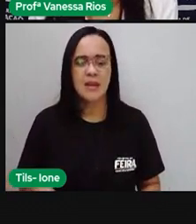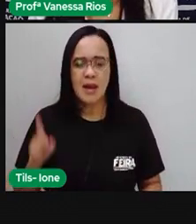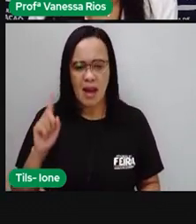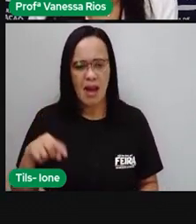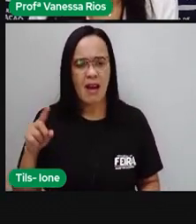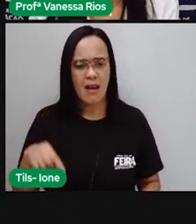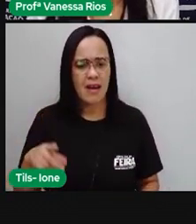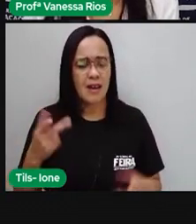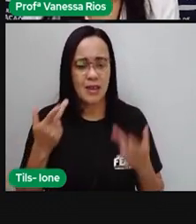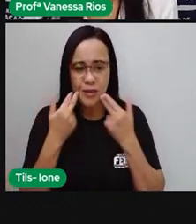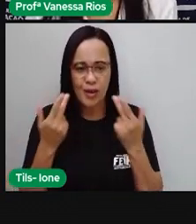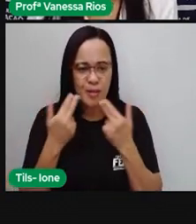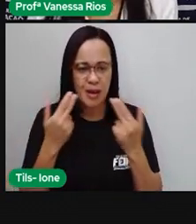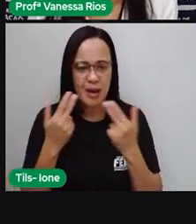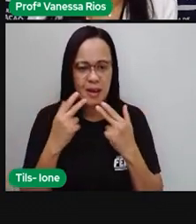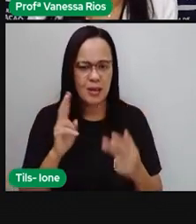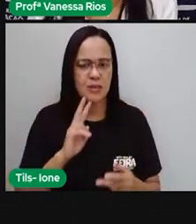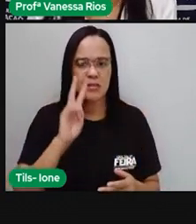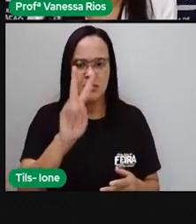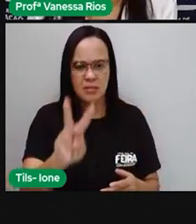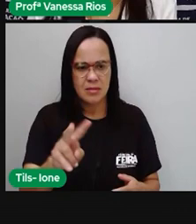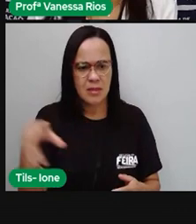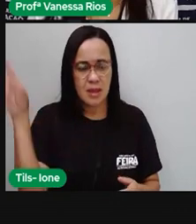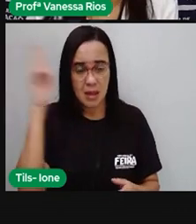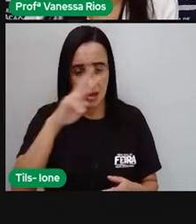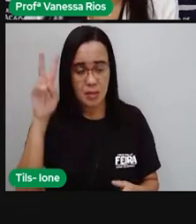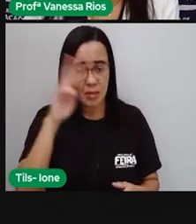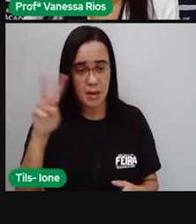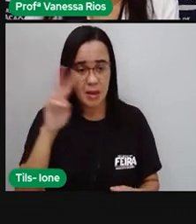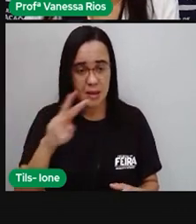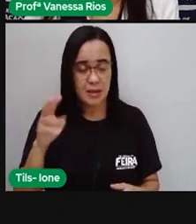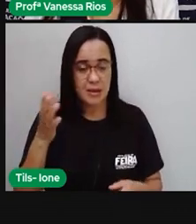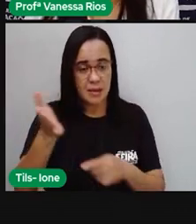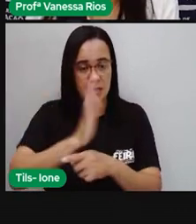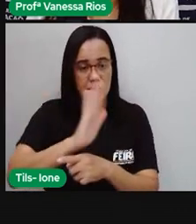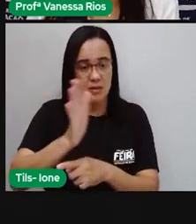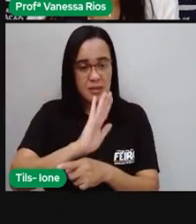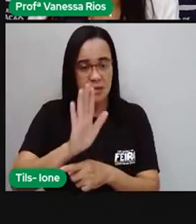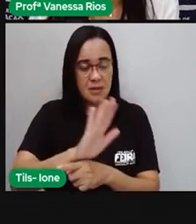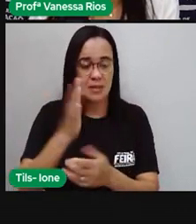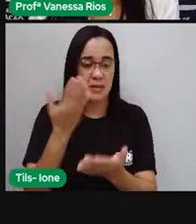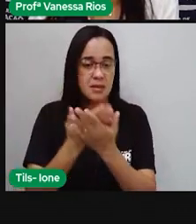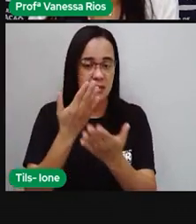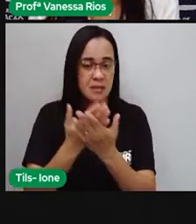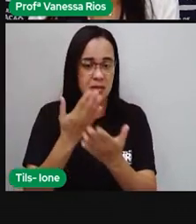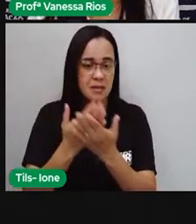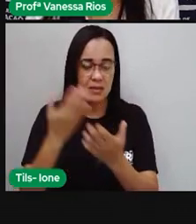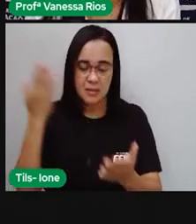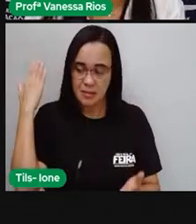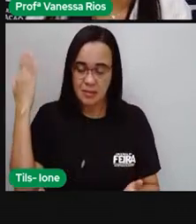Quem lembra aí dessa imagem que a Pro utilizou numa videoaula aí, há algumas videoaulas atrás?